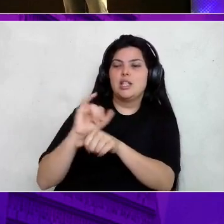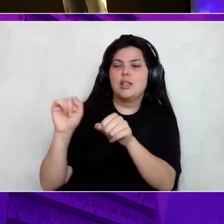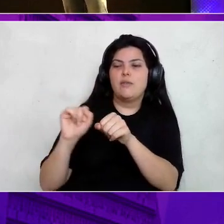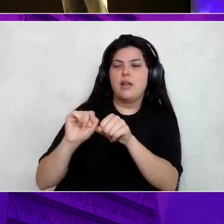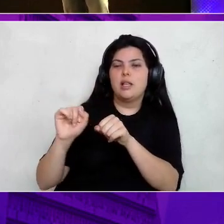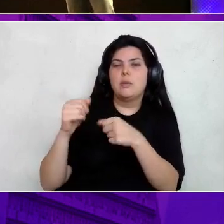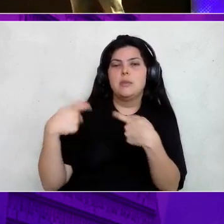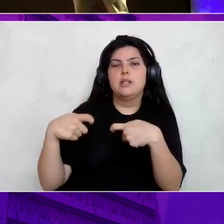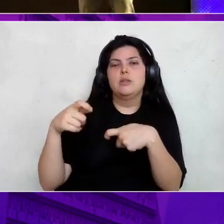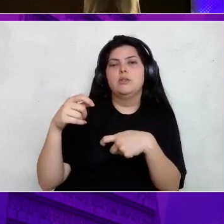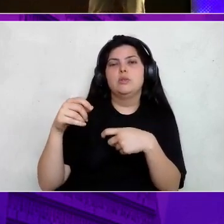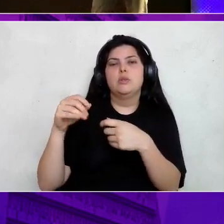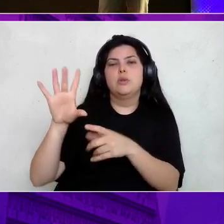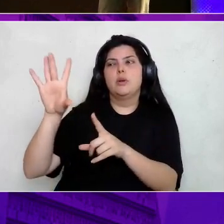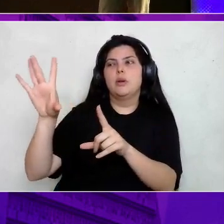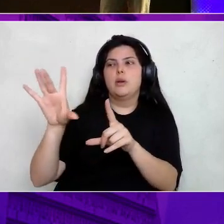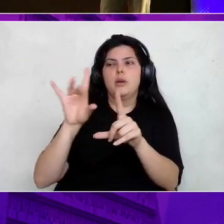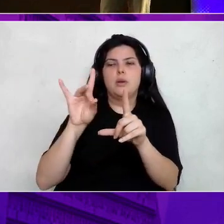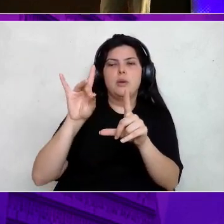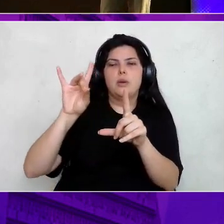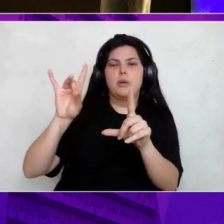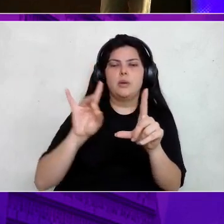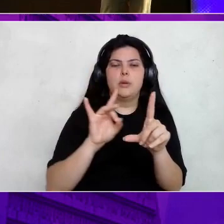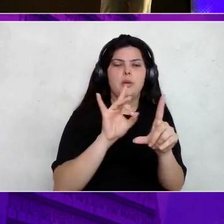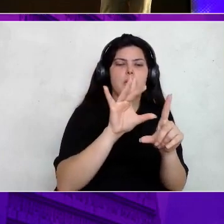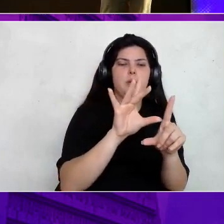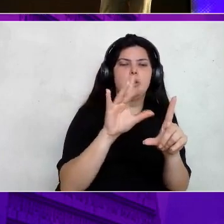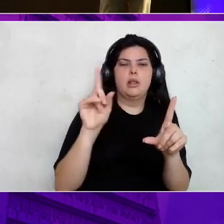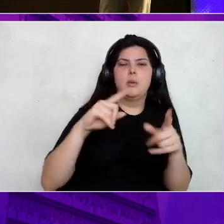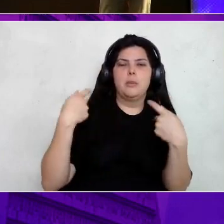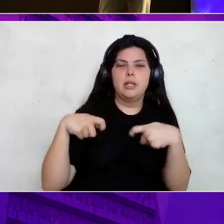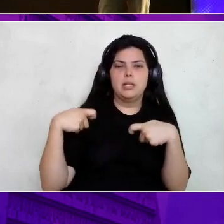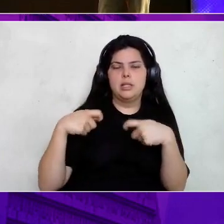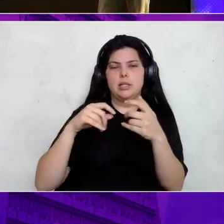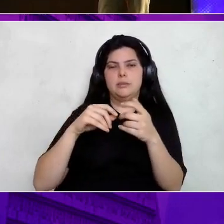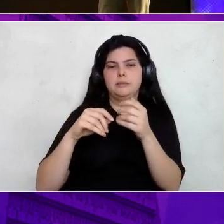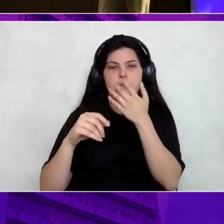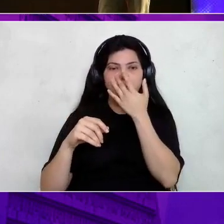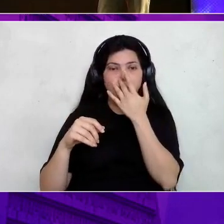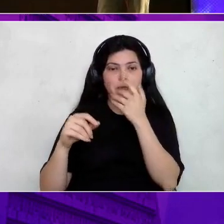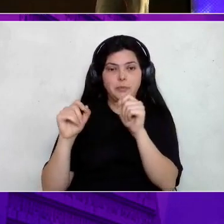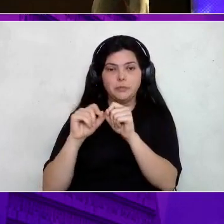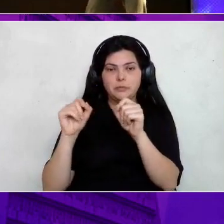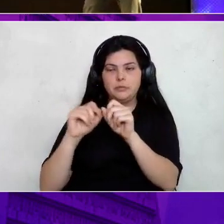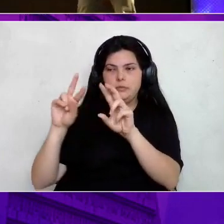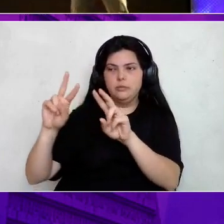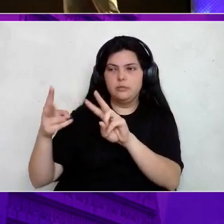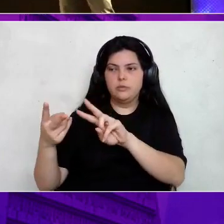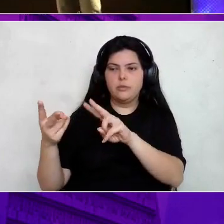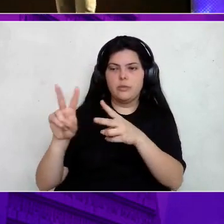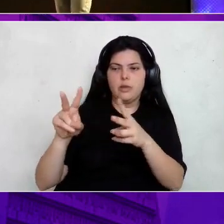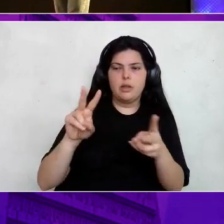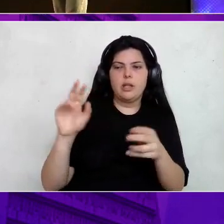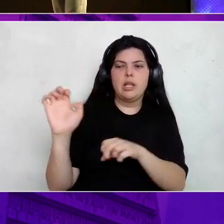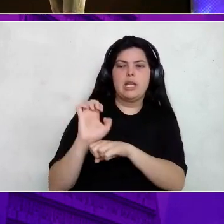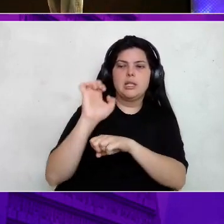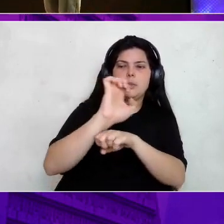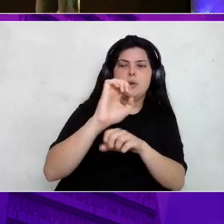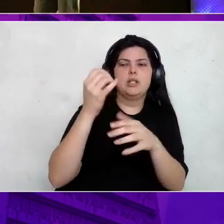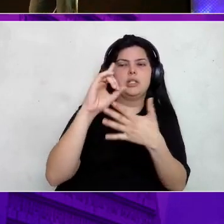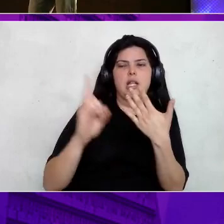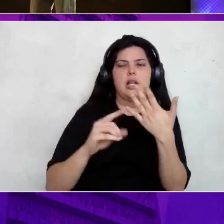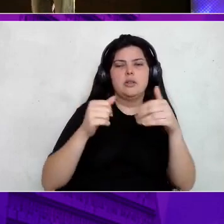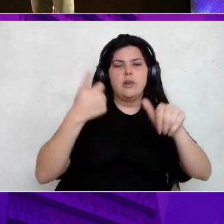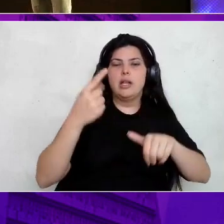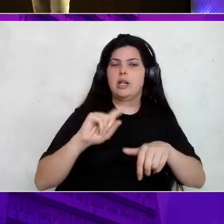preciso tirar de um motor de banco de dados que é transacional, fazer um ETL, fazer o export dos dados e levar para o motor analítico. Eu utilizo a